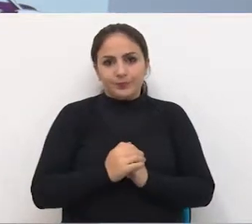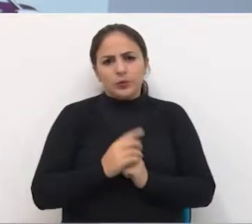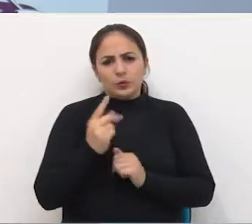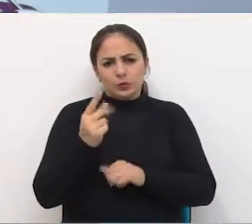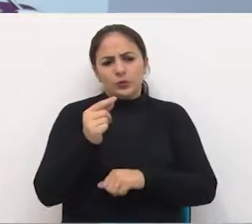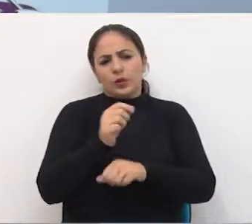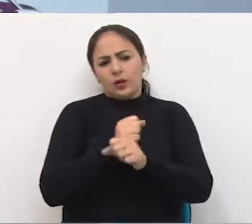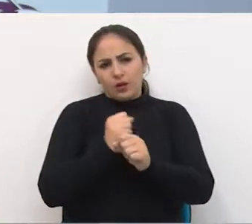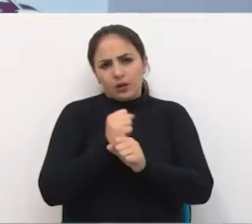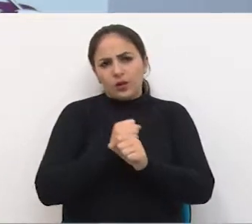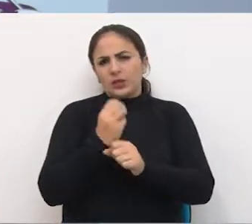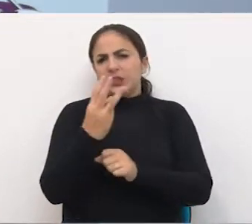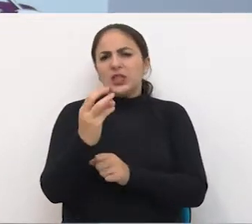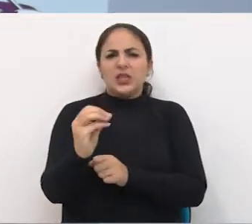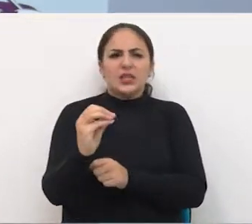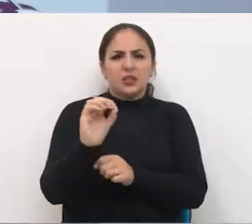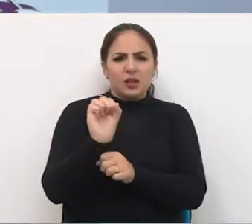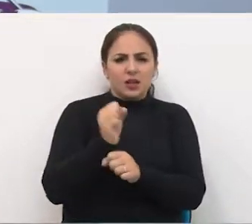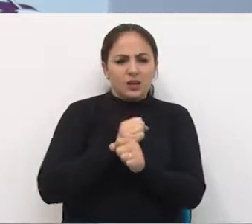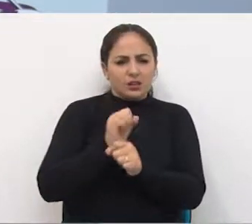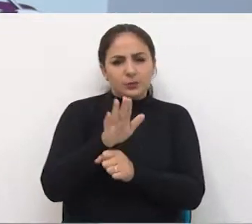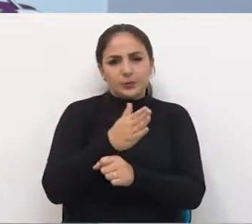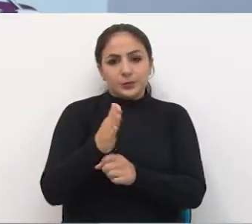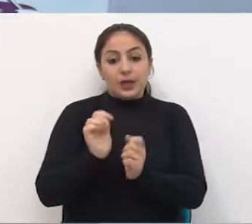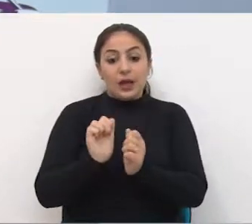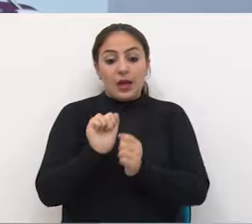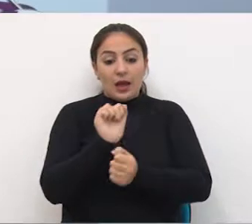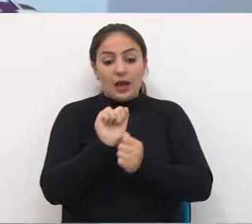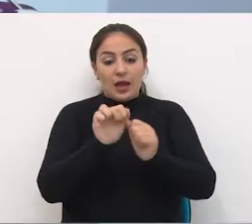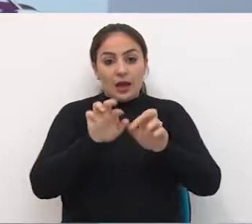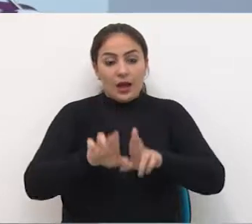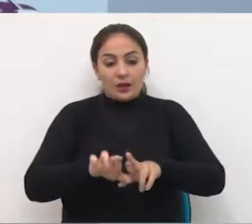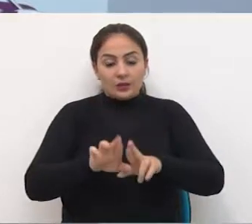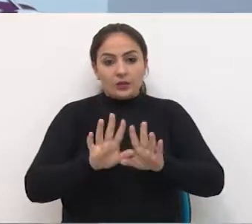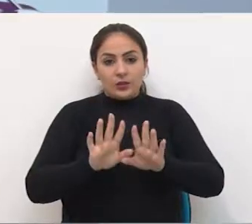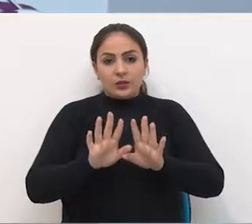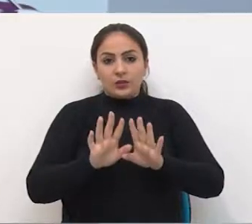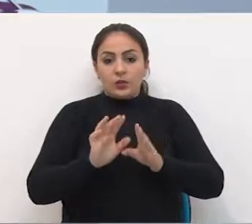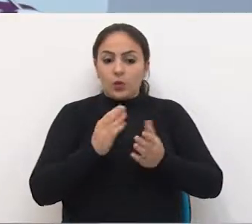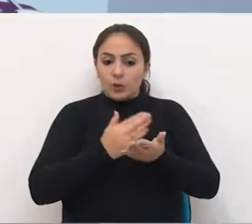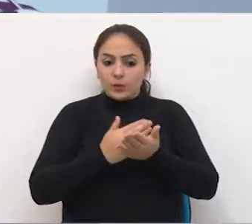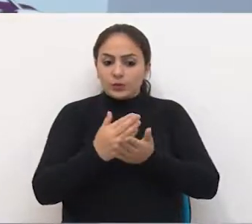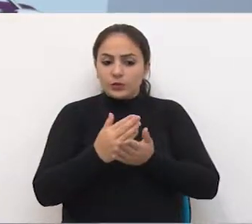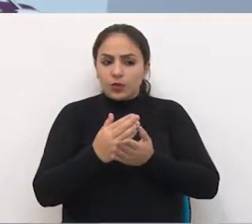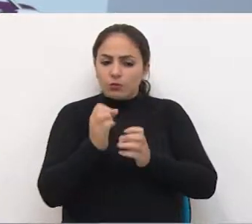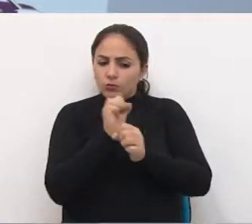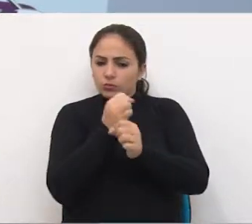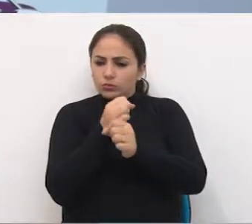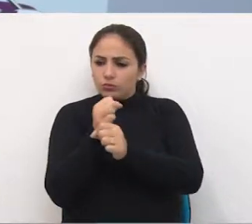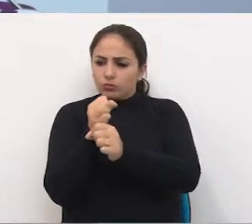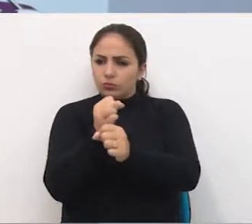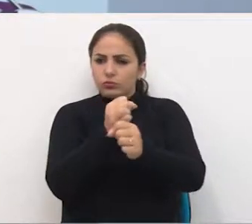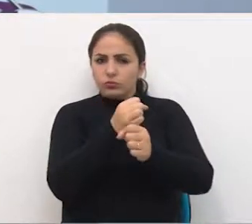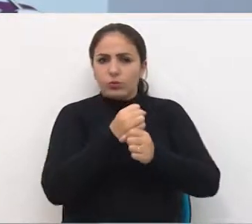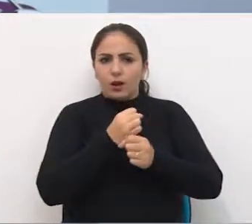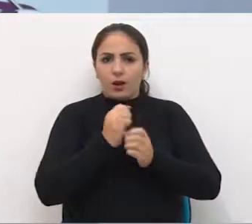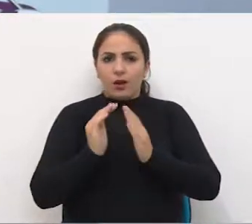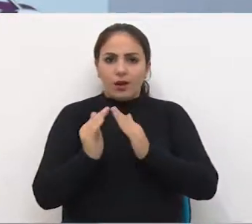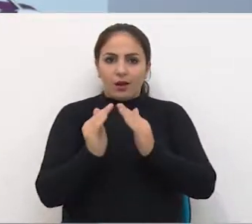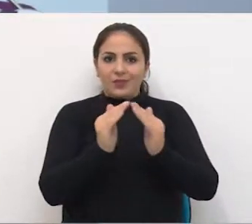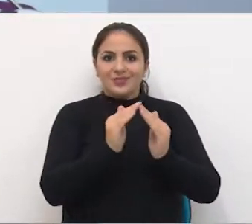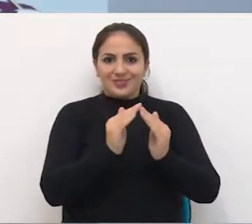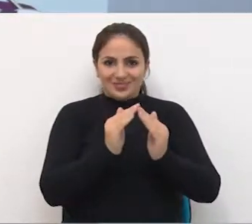Com o passar dos anos, 30 anos, essas áreas acabaram se tornando áreas urbanizadas do município de Passo Fundo. E hoje,